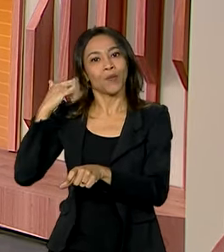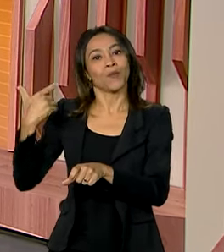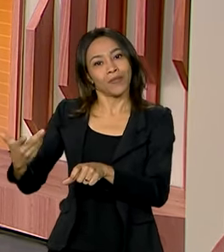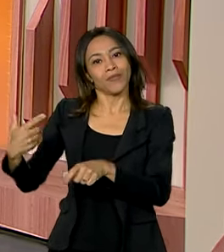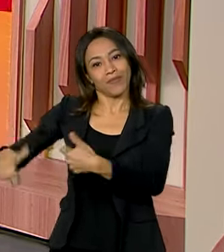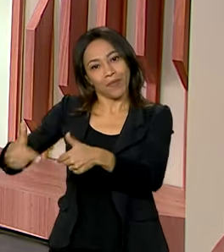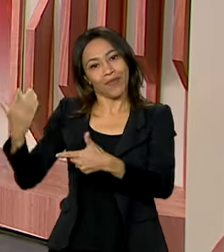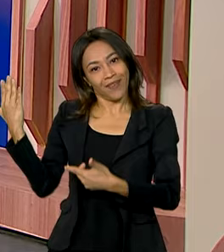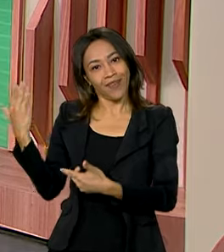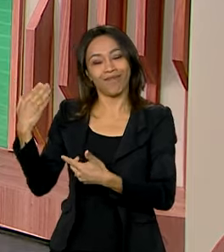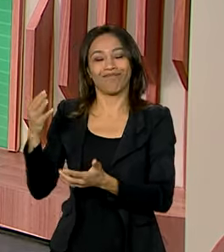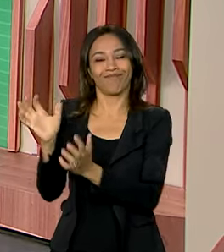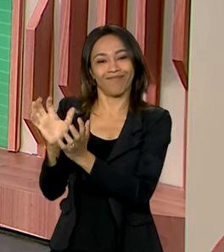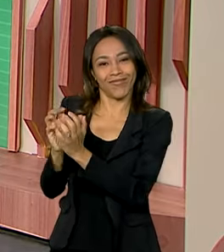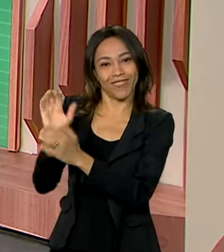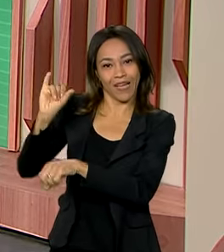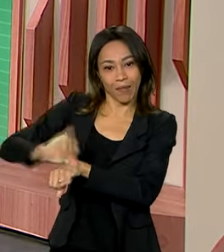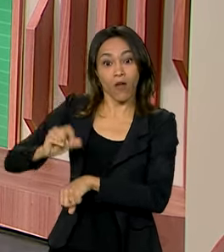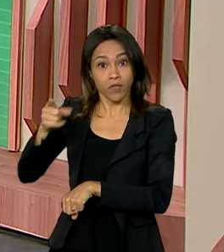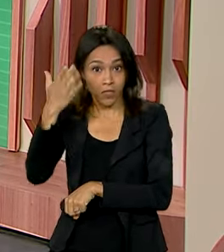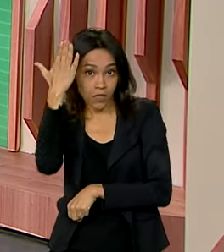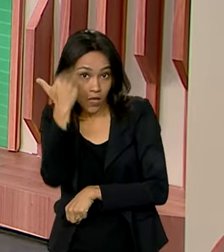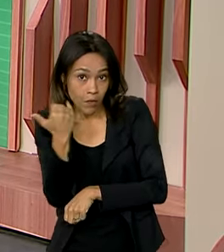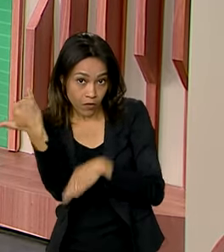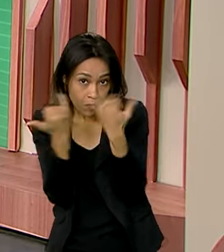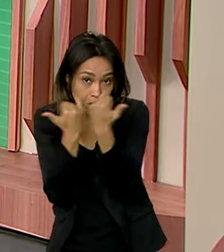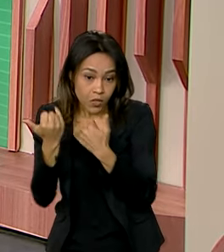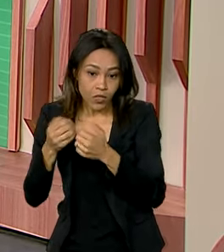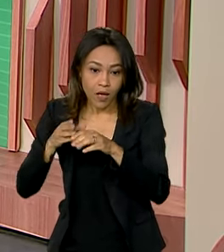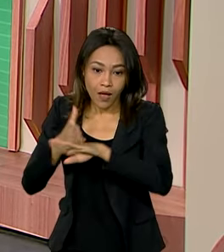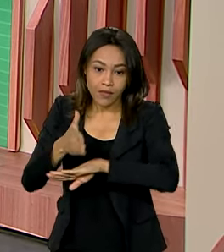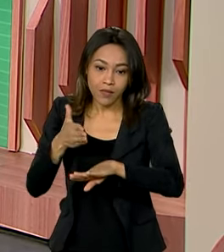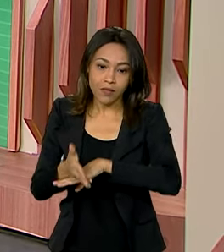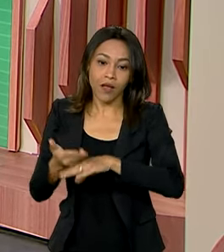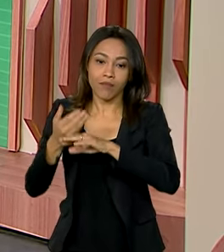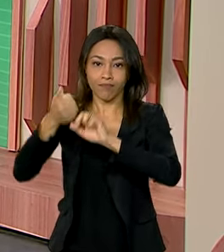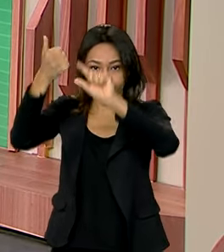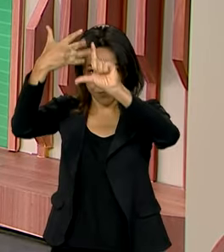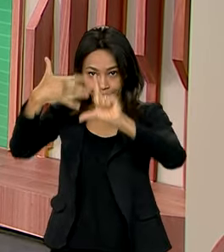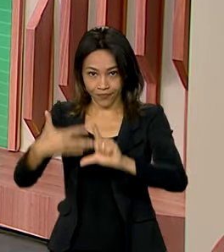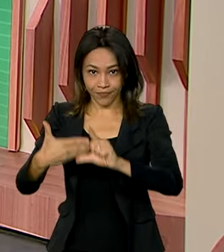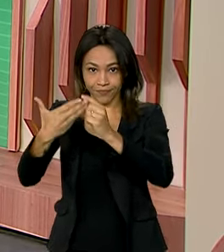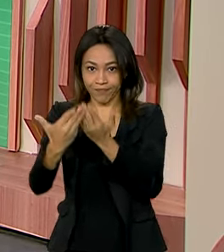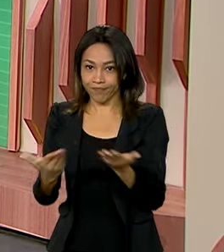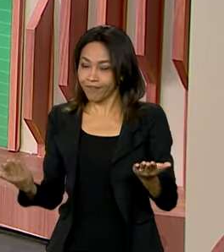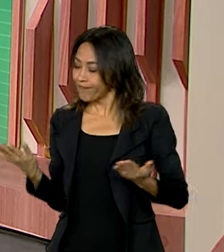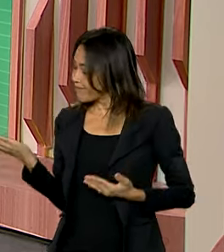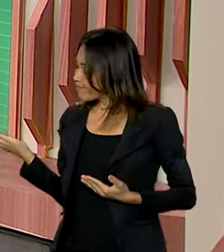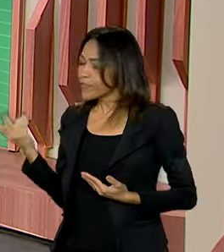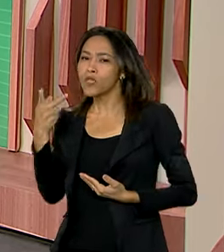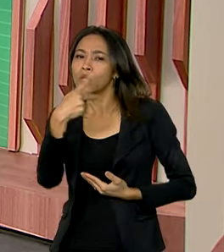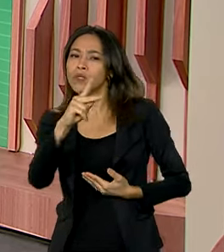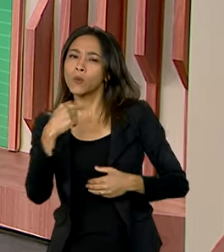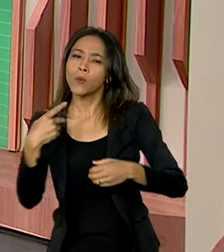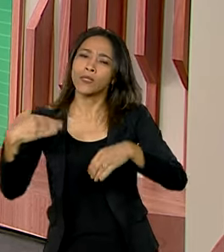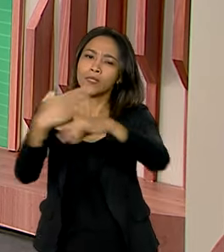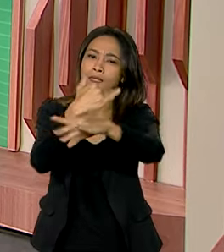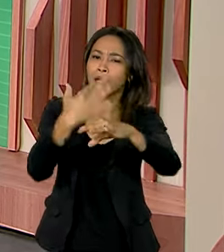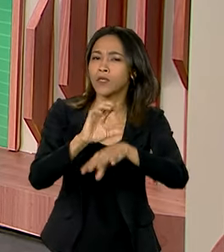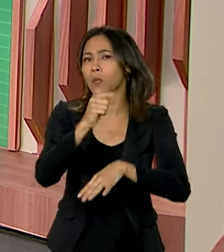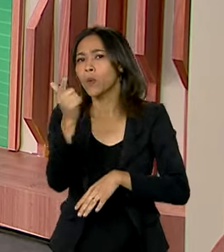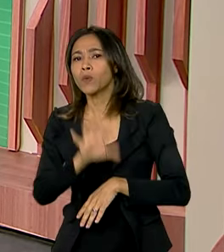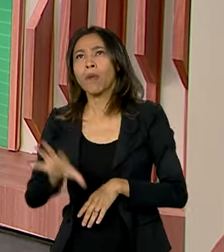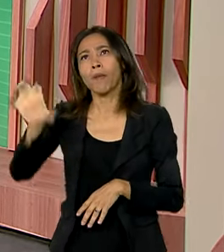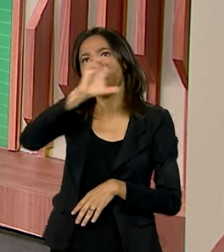E você sabe que basta acessar gov.br barra Comunica BR para saber mais sobre o seu município ou outra região